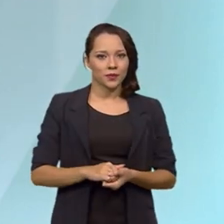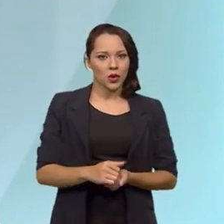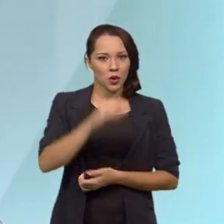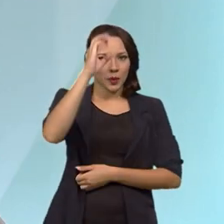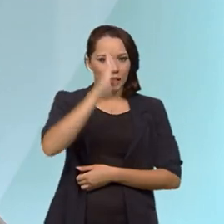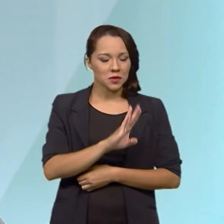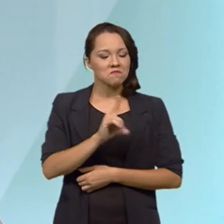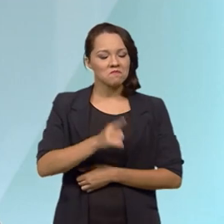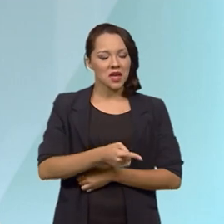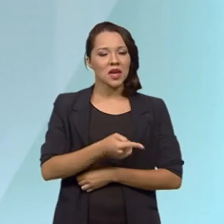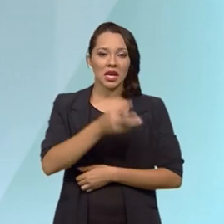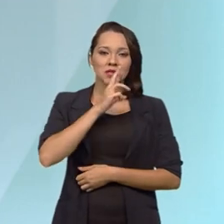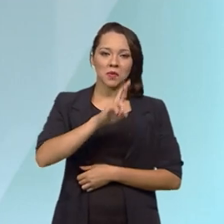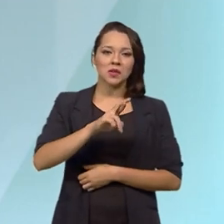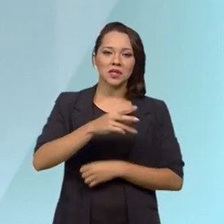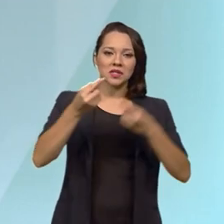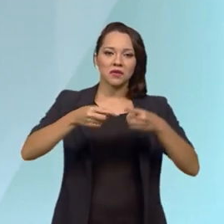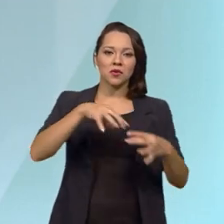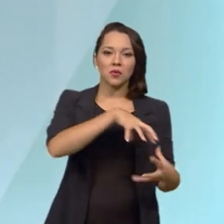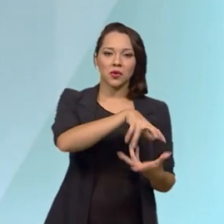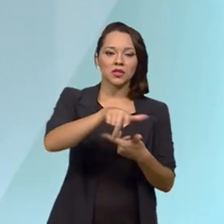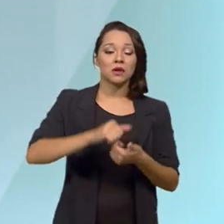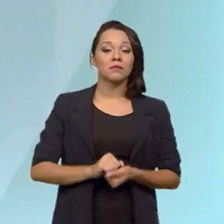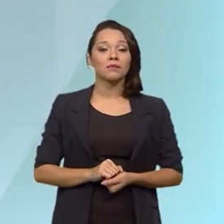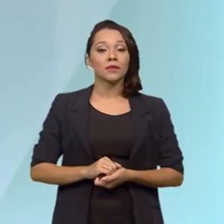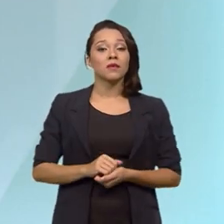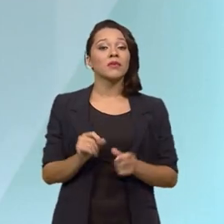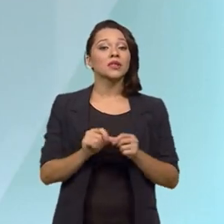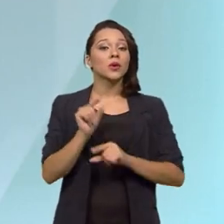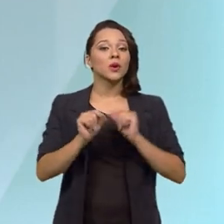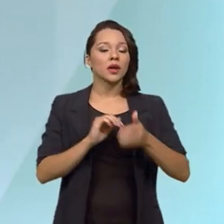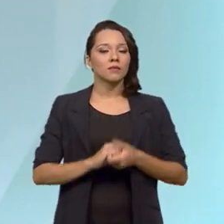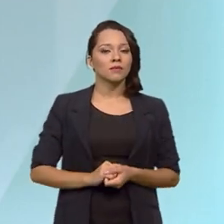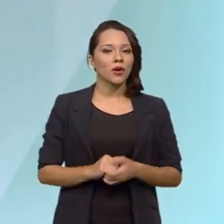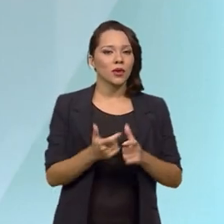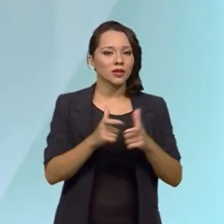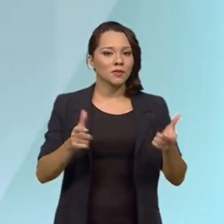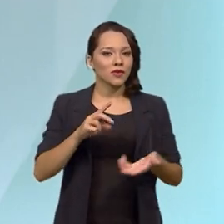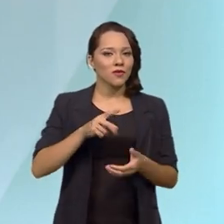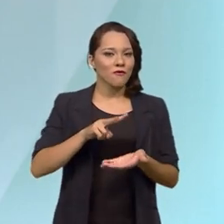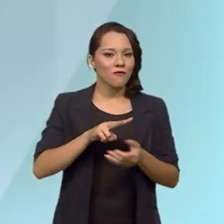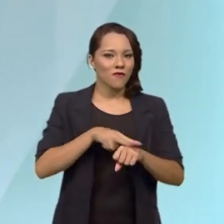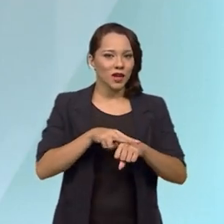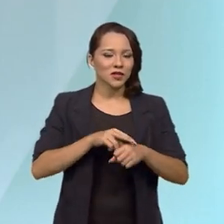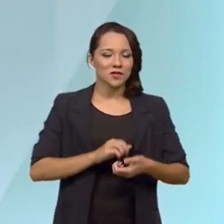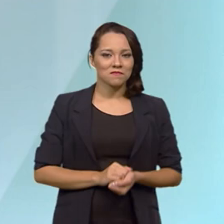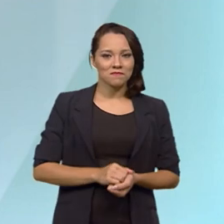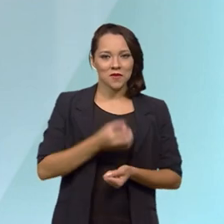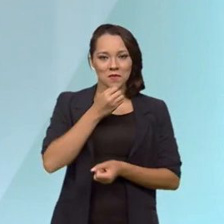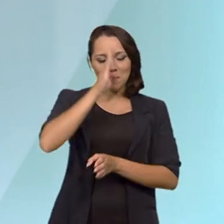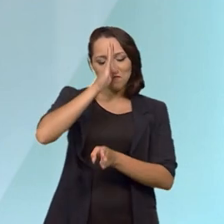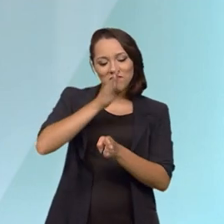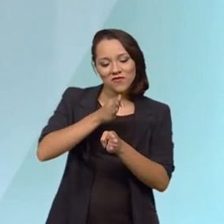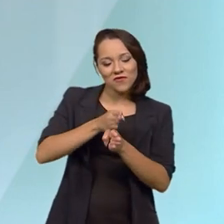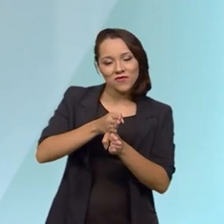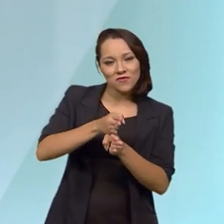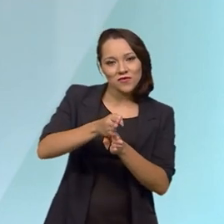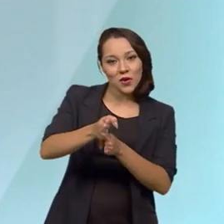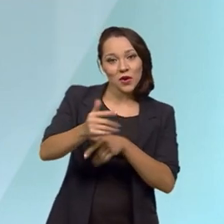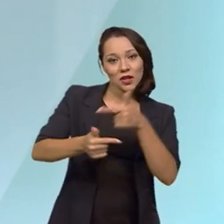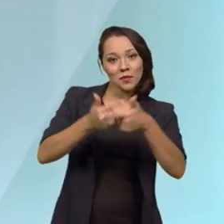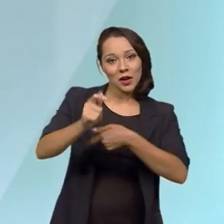da solução desse desafio global. O que nós vamos fazer? Fazer um crescimento verde na boa direção de crescer a atividade